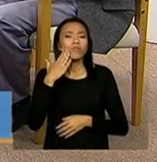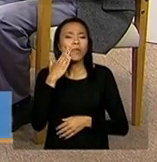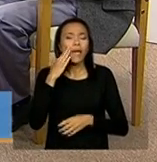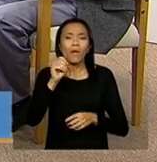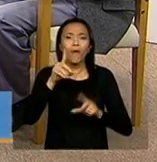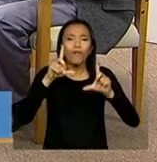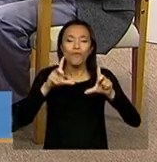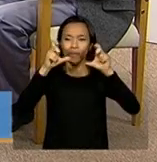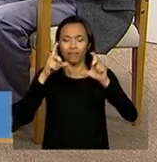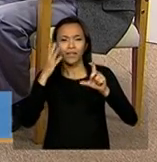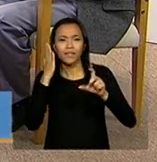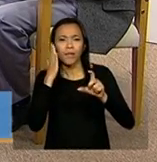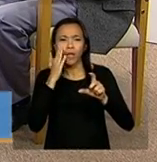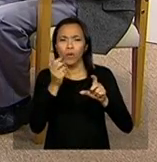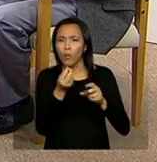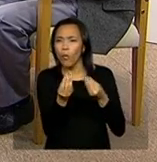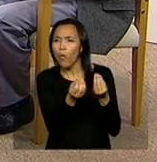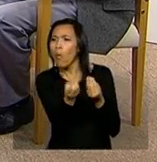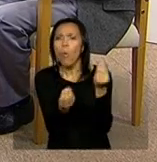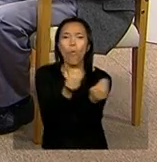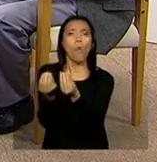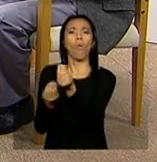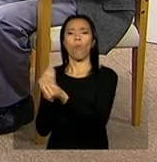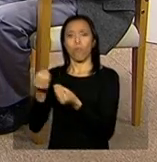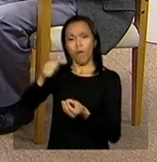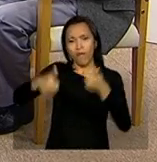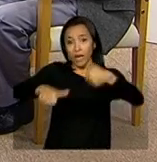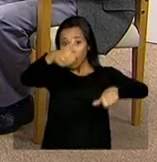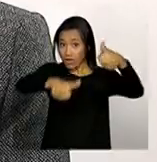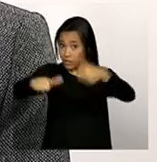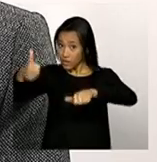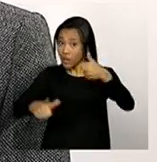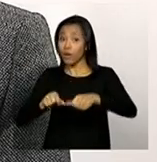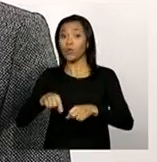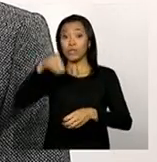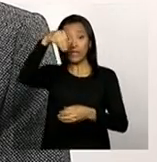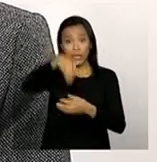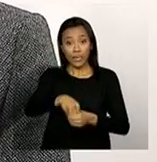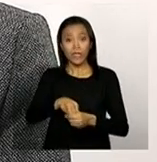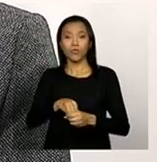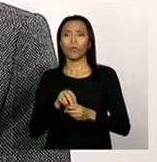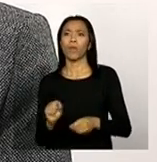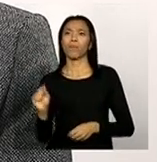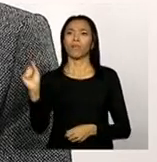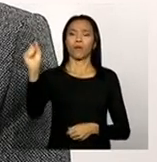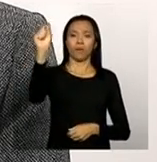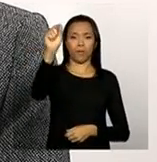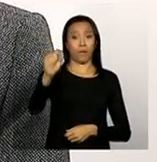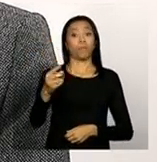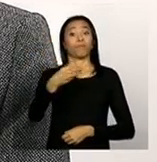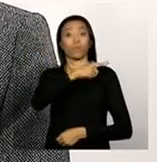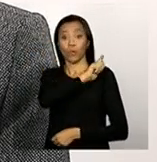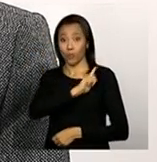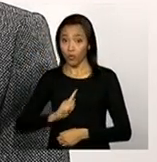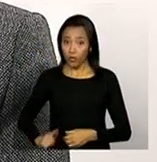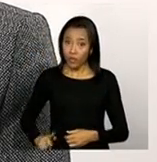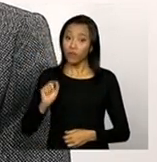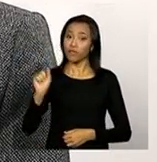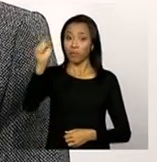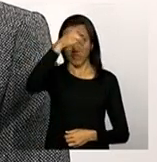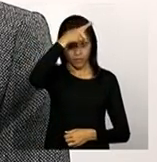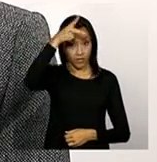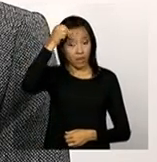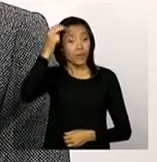do primeiro ano de governo dessas administrações municipais. Então, como é que está o Suas no seu município